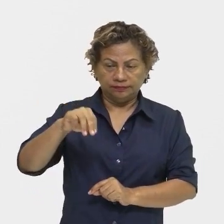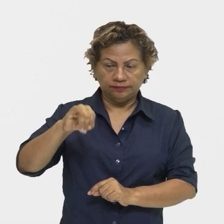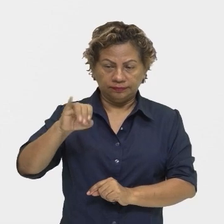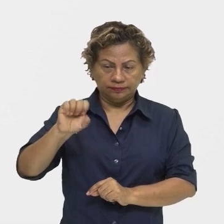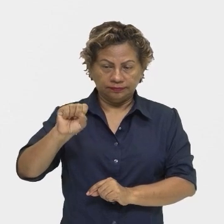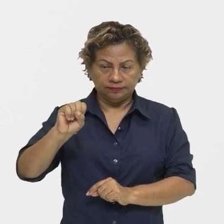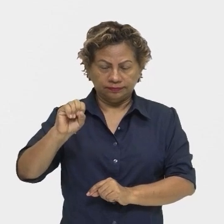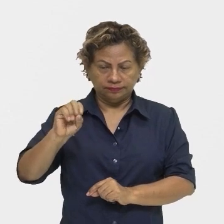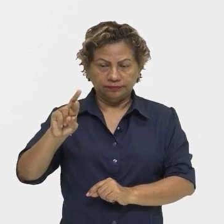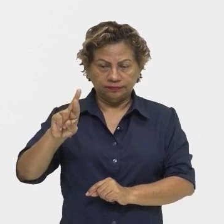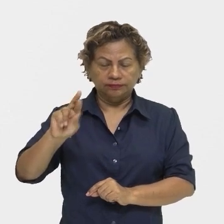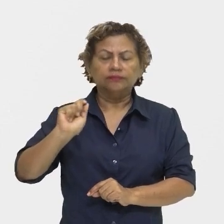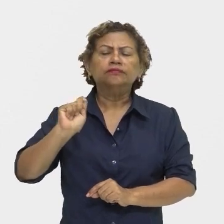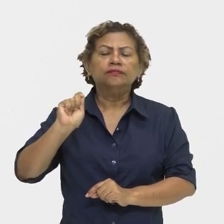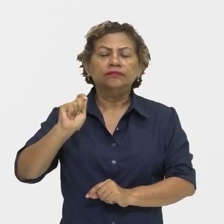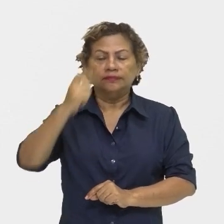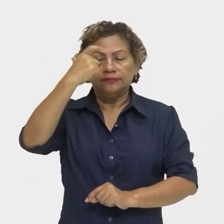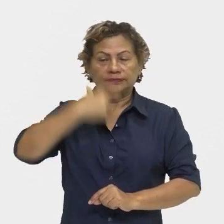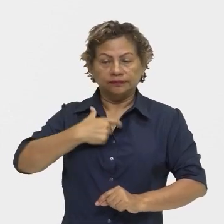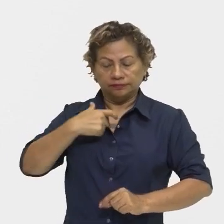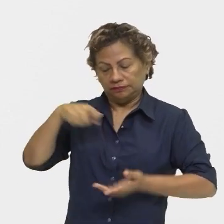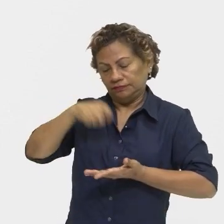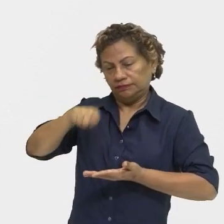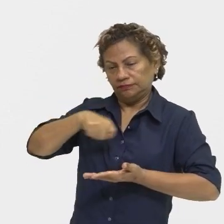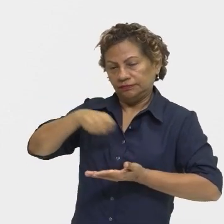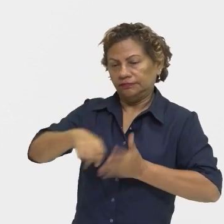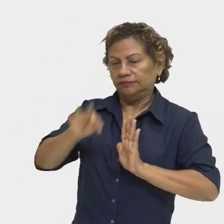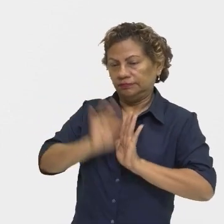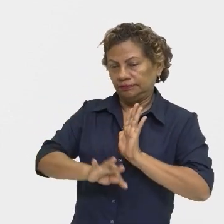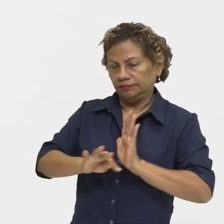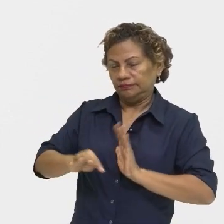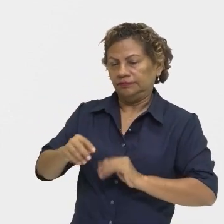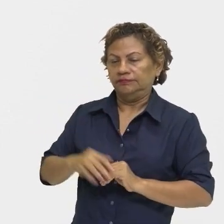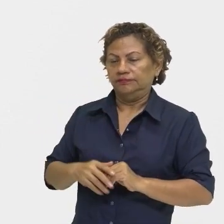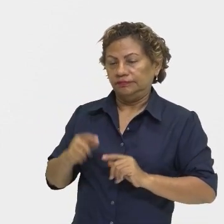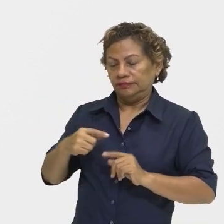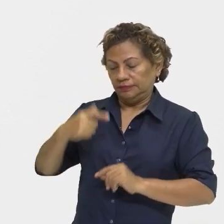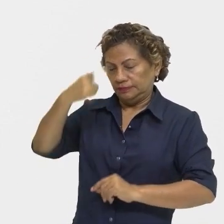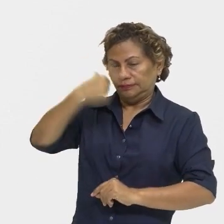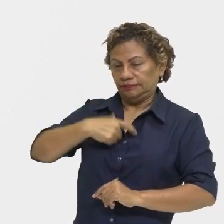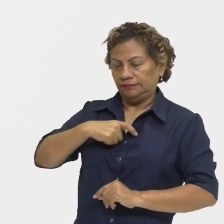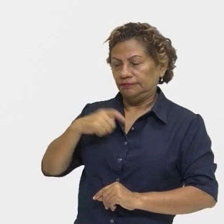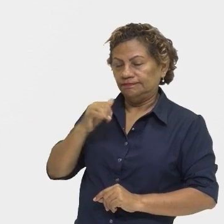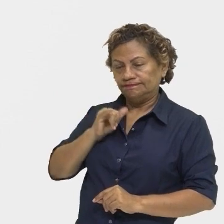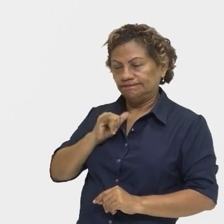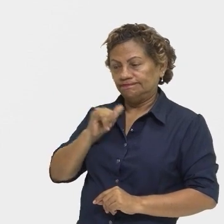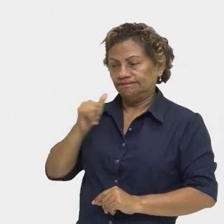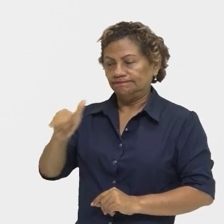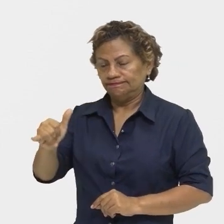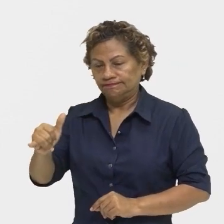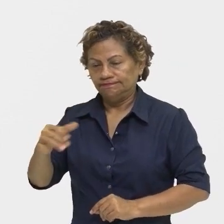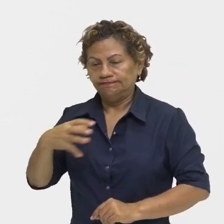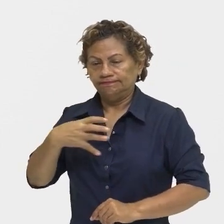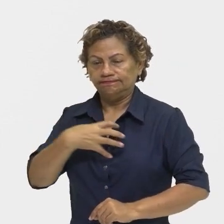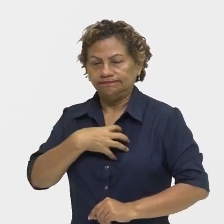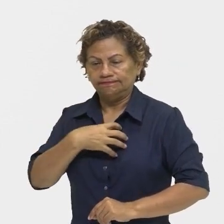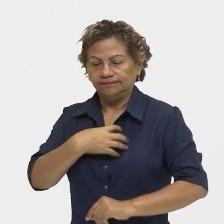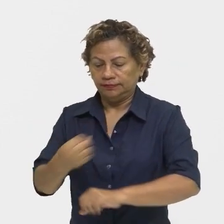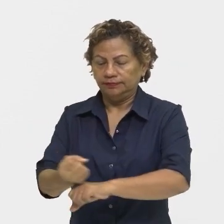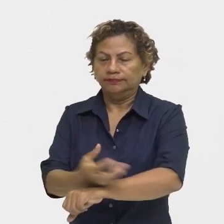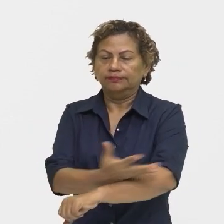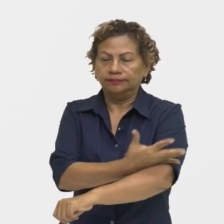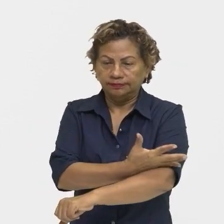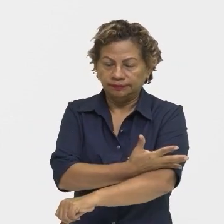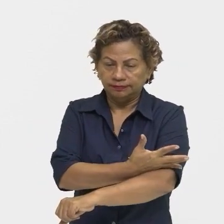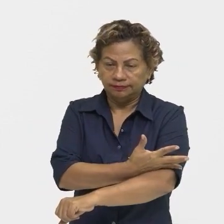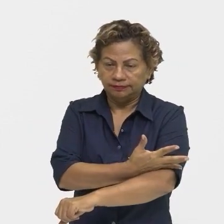escreve aquele texto, né? Então, ele tem como objetivo principal aí, transmitir as suas emoções, os seus sentimentos, e a